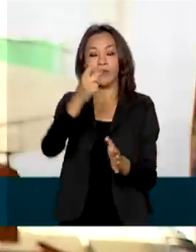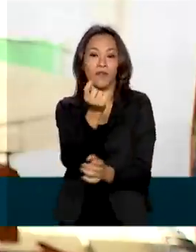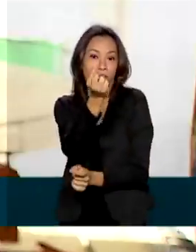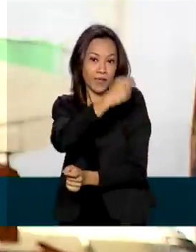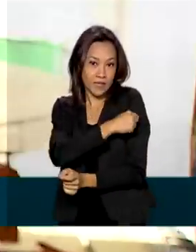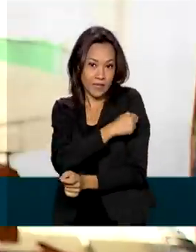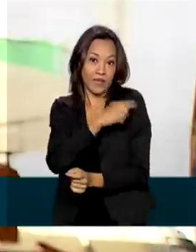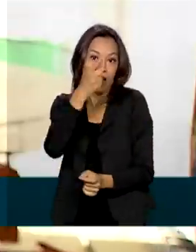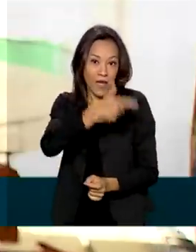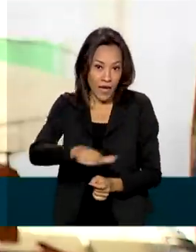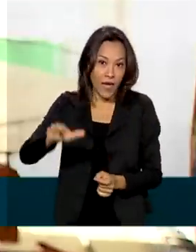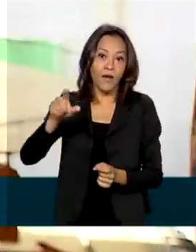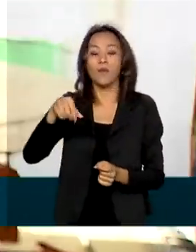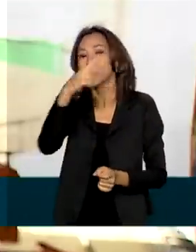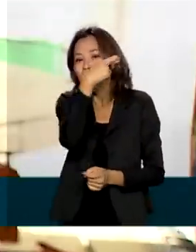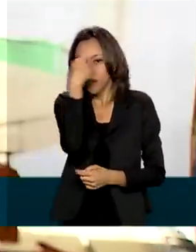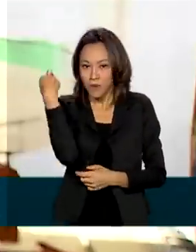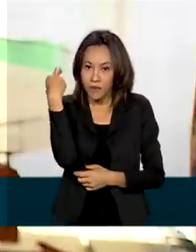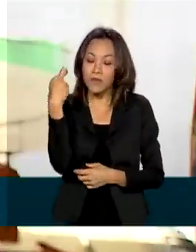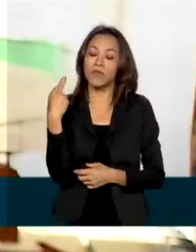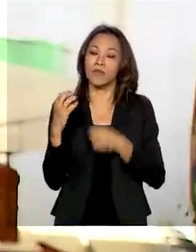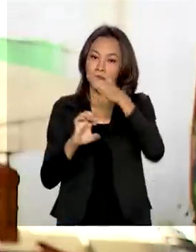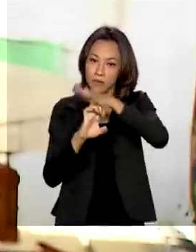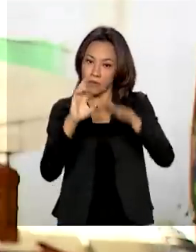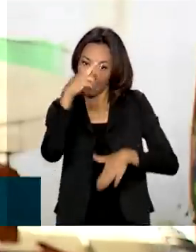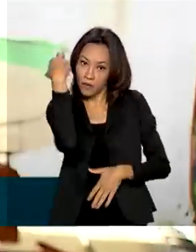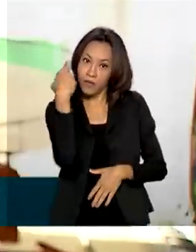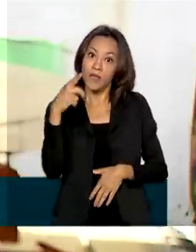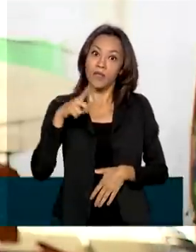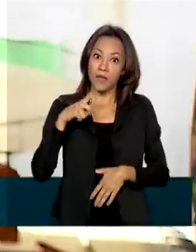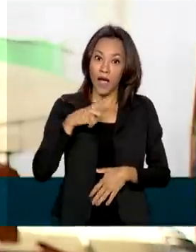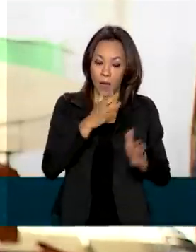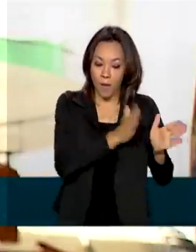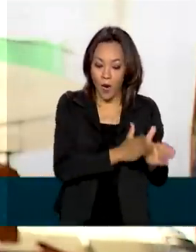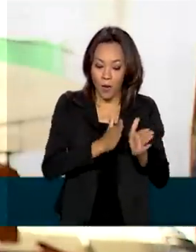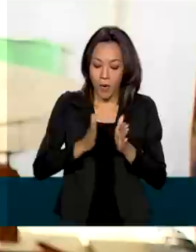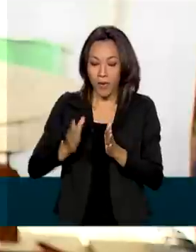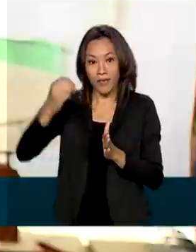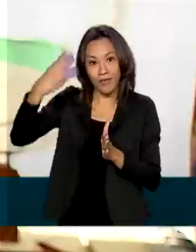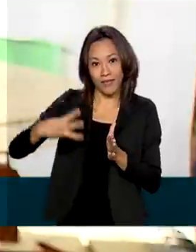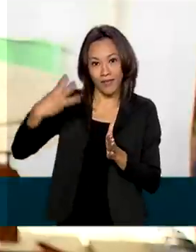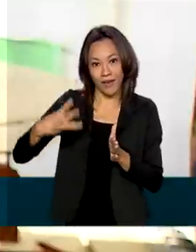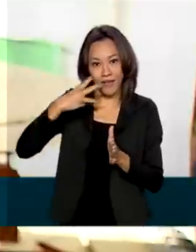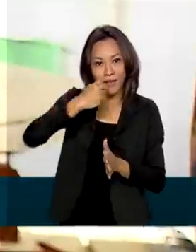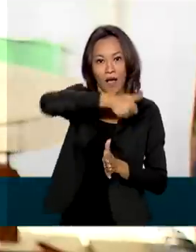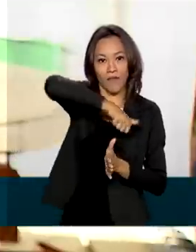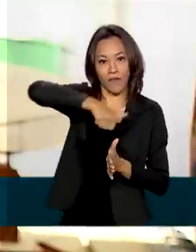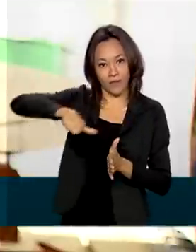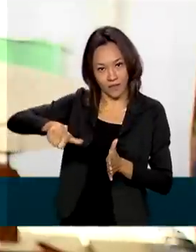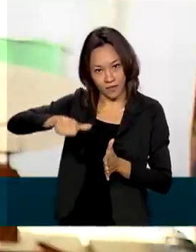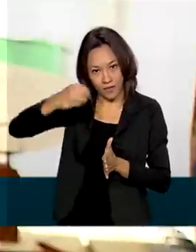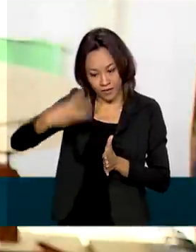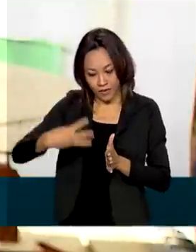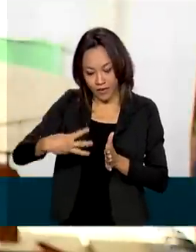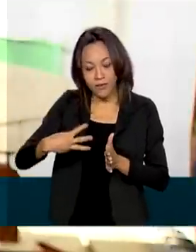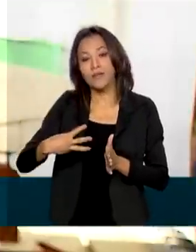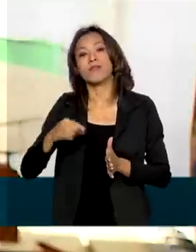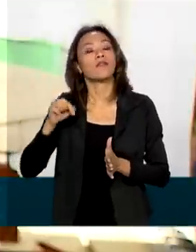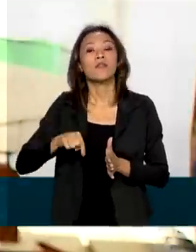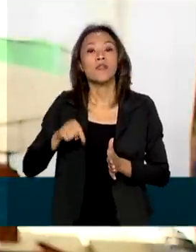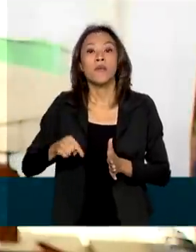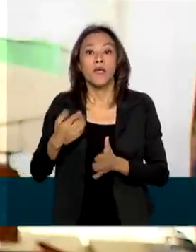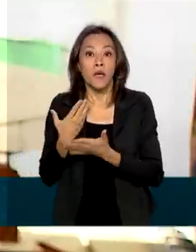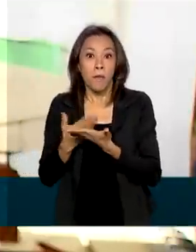é a Sputnik. Os testes com o imunizante estão na fase 3 na Rússia. Entretanto, o pedido para estudos em